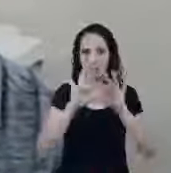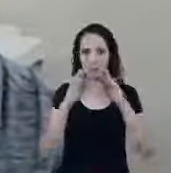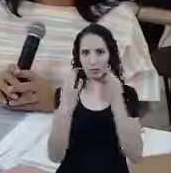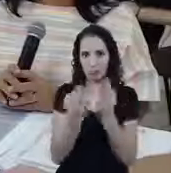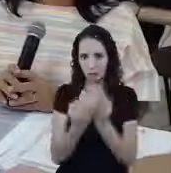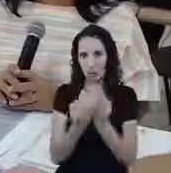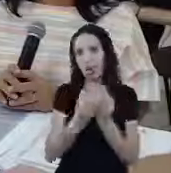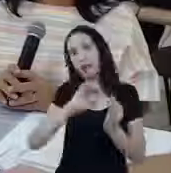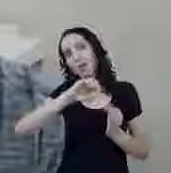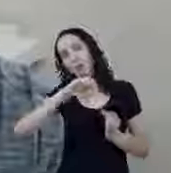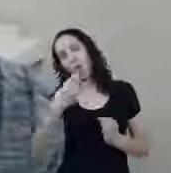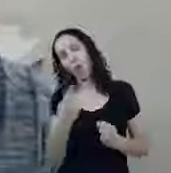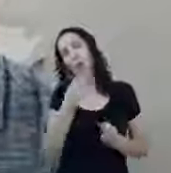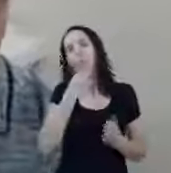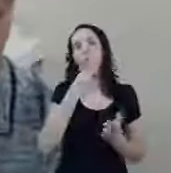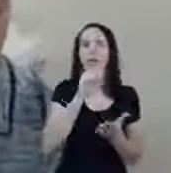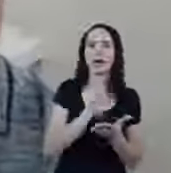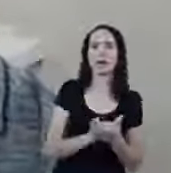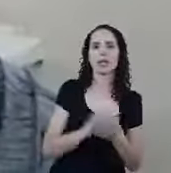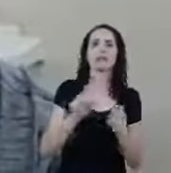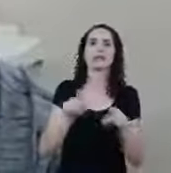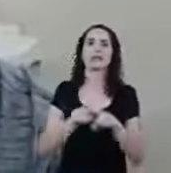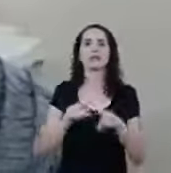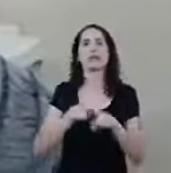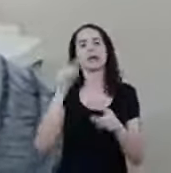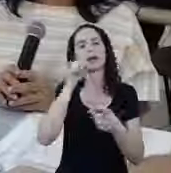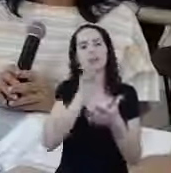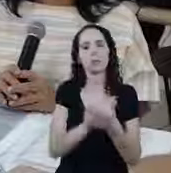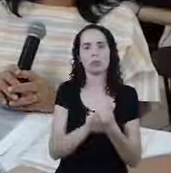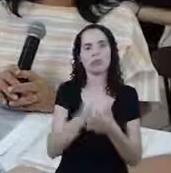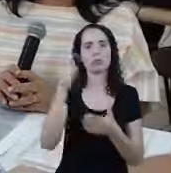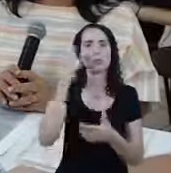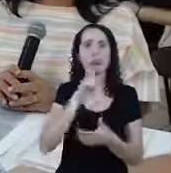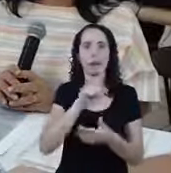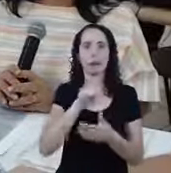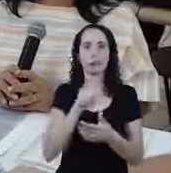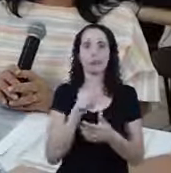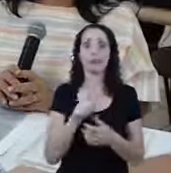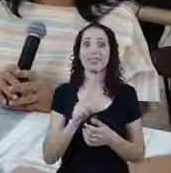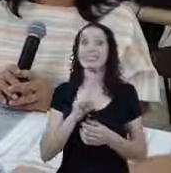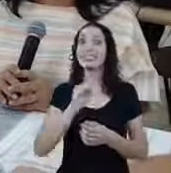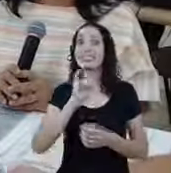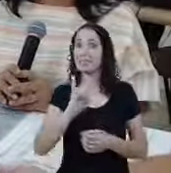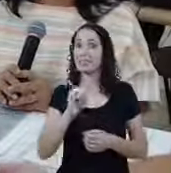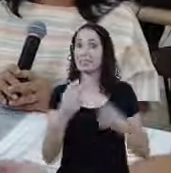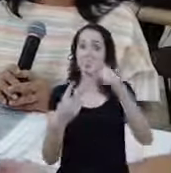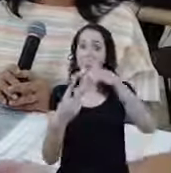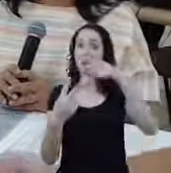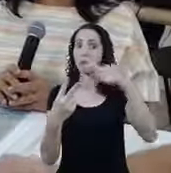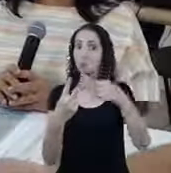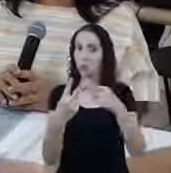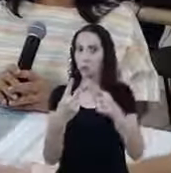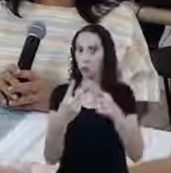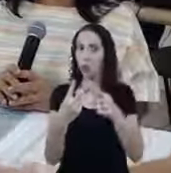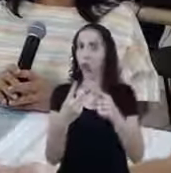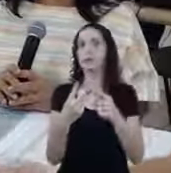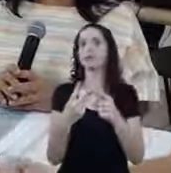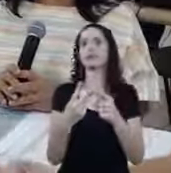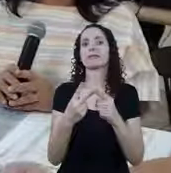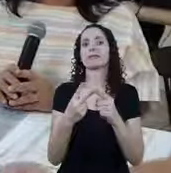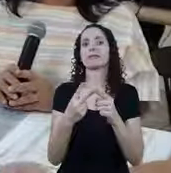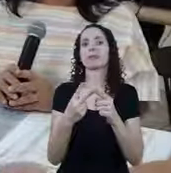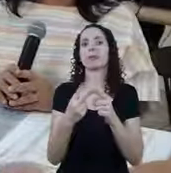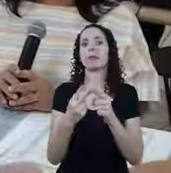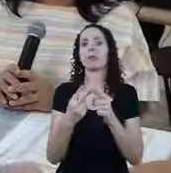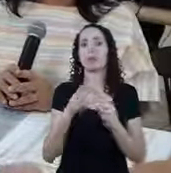Ou pode ser o marido E a esposa receber a ajuda? Desde que os dois Se enquadrem na situação Que permite o pagamento Sim